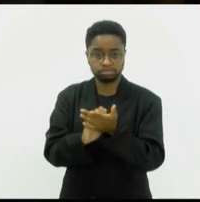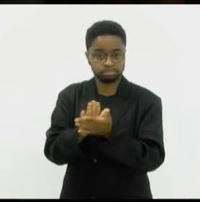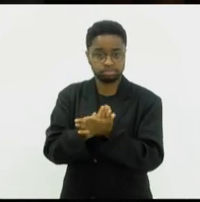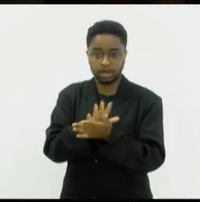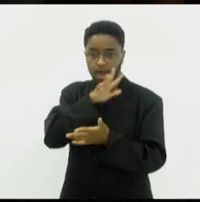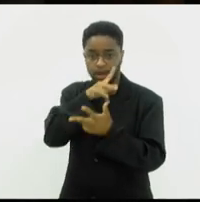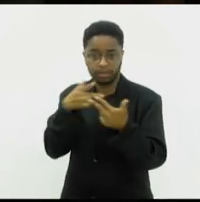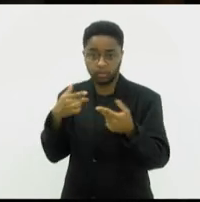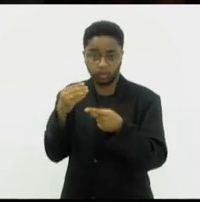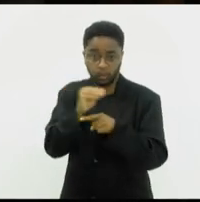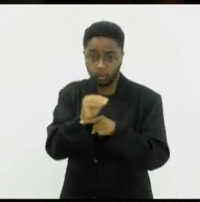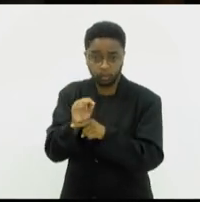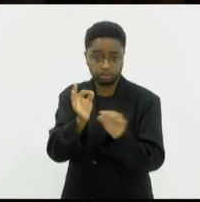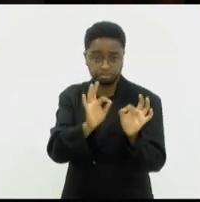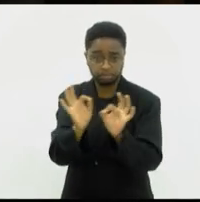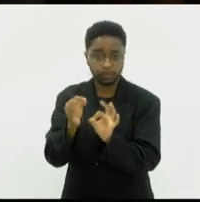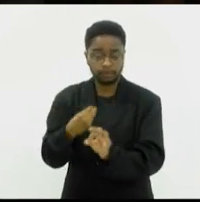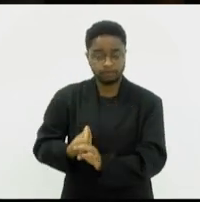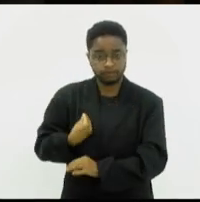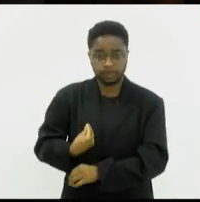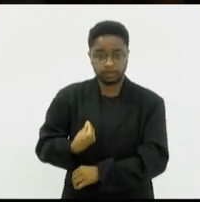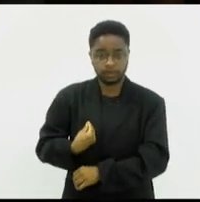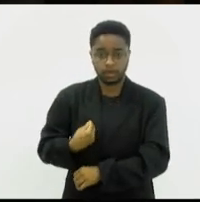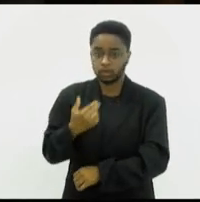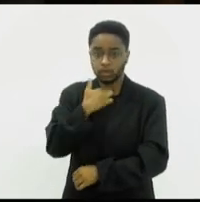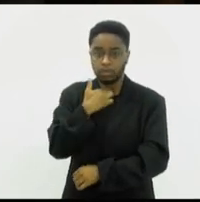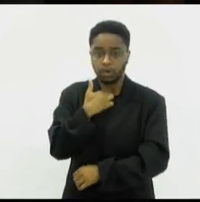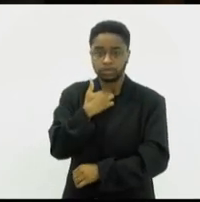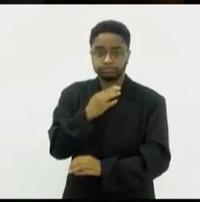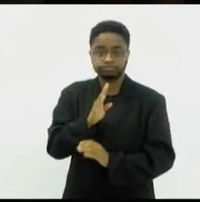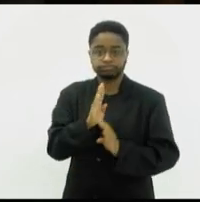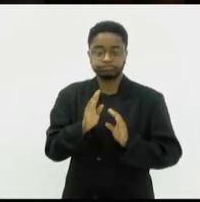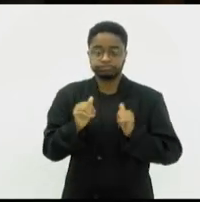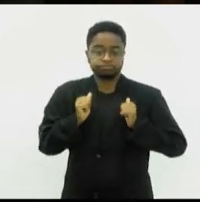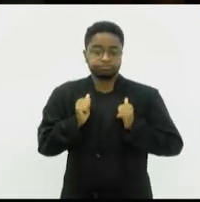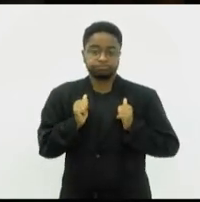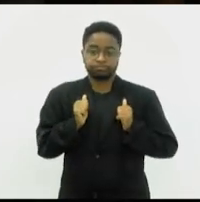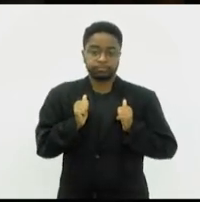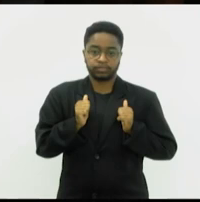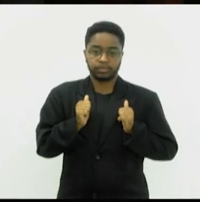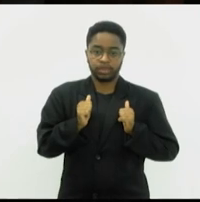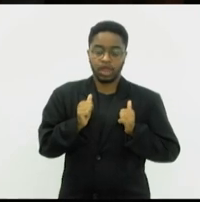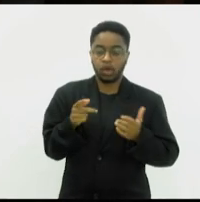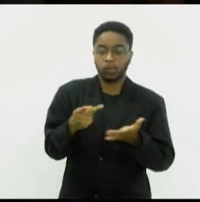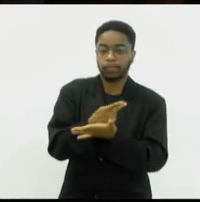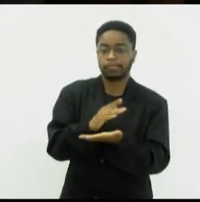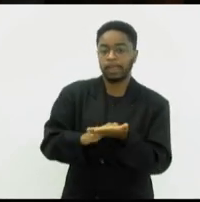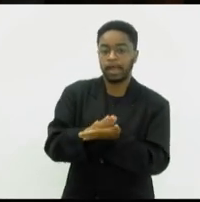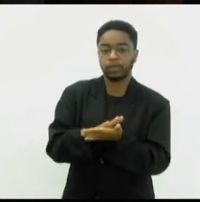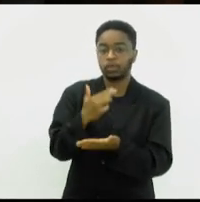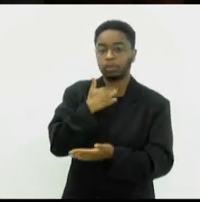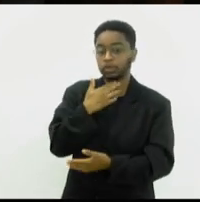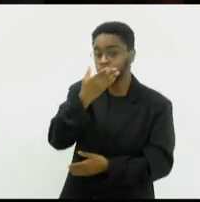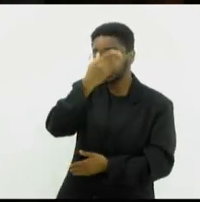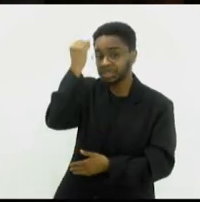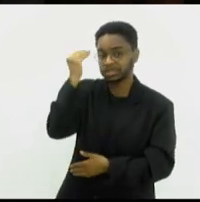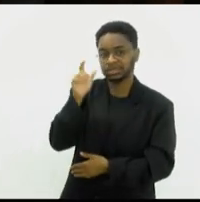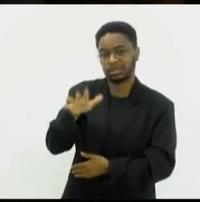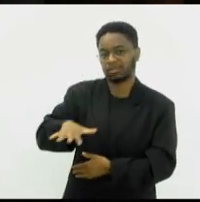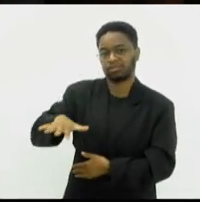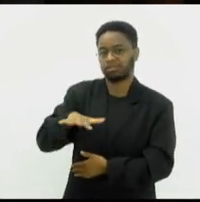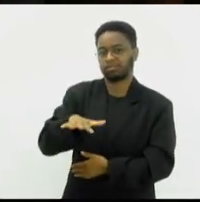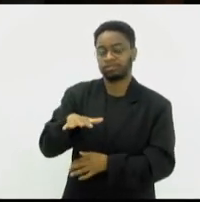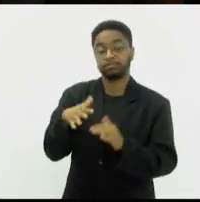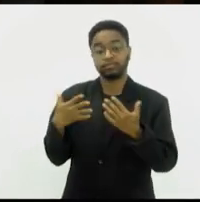o cuidado com a vida, venham ficar impunes, venham ficar pessoas esquecidas pela sociedade. Então,